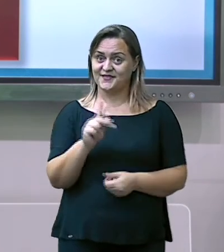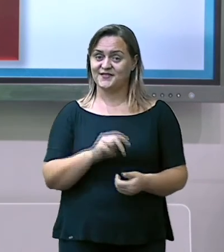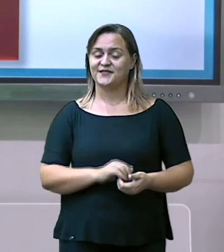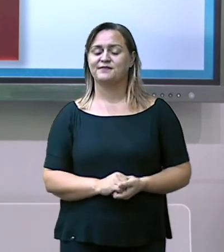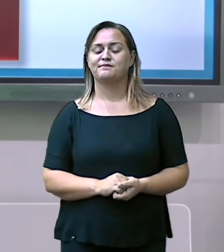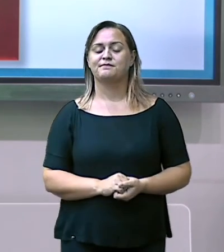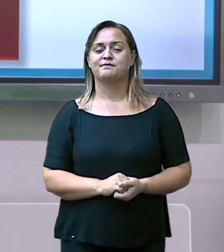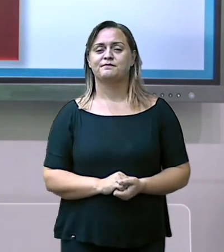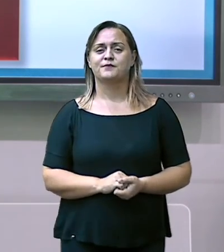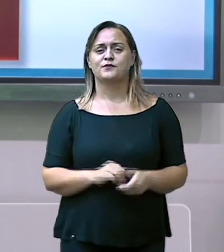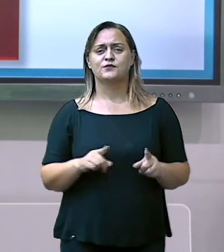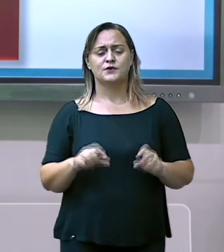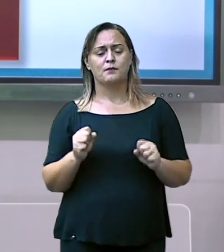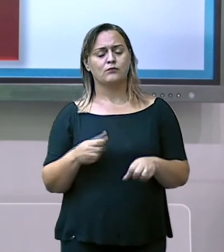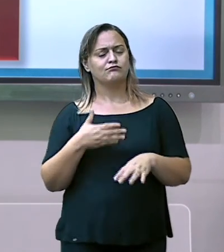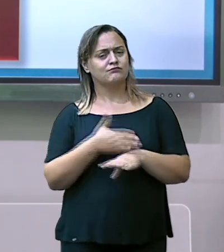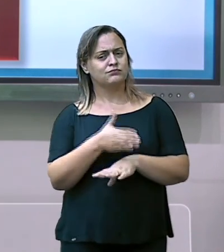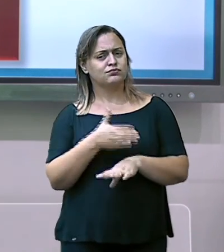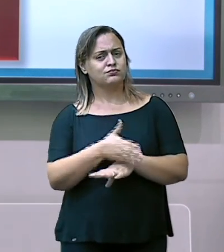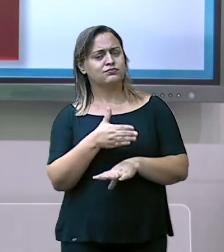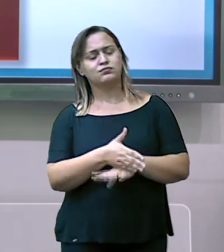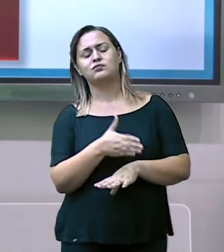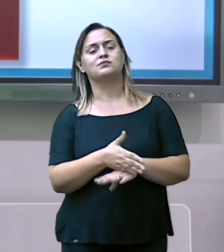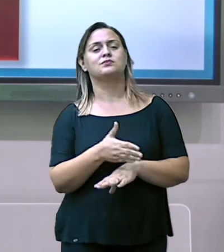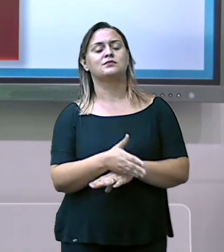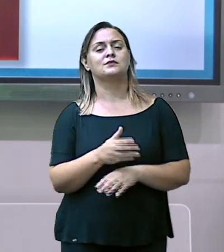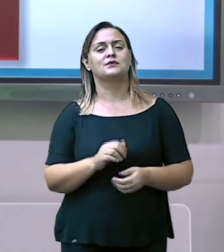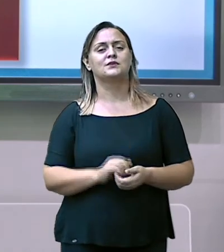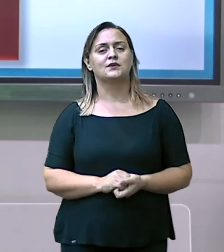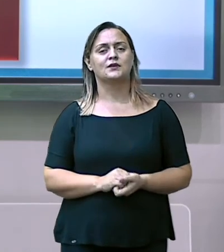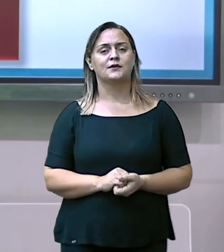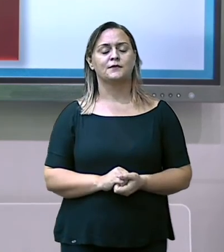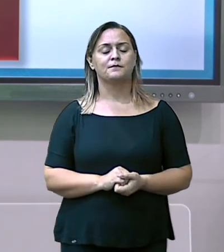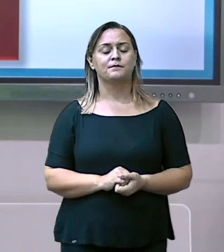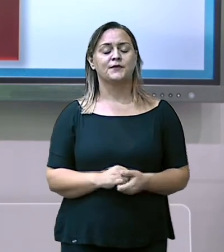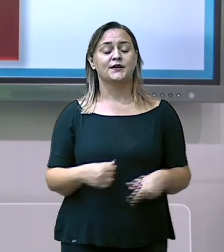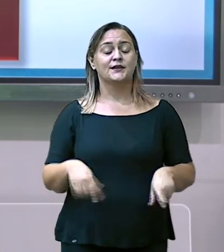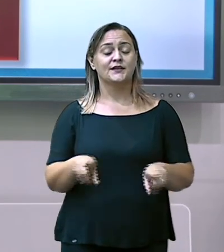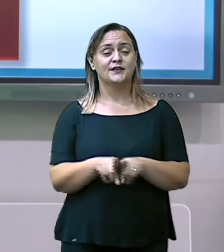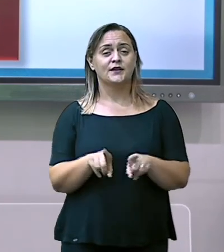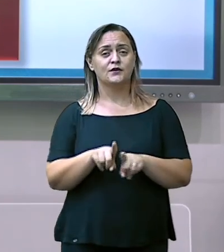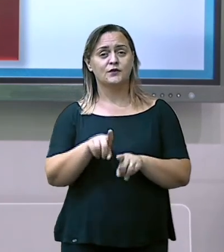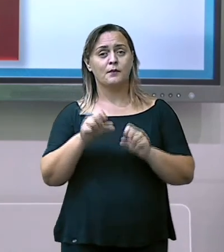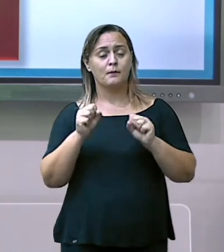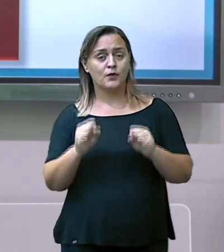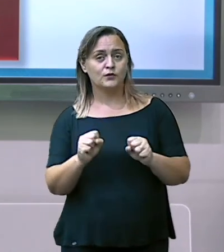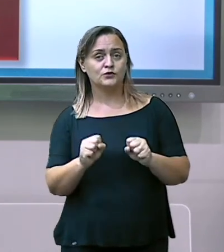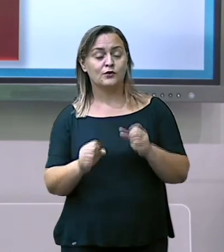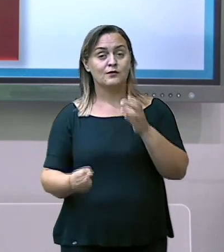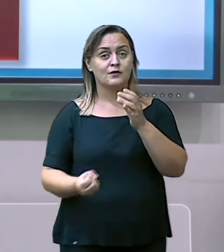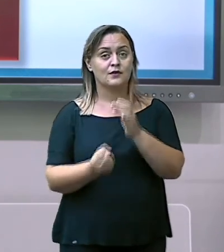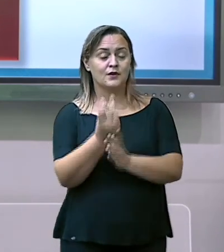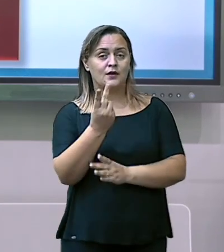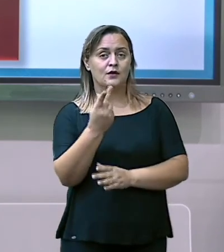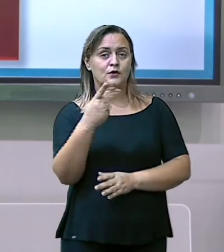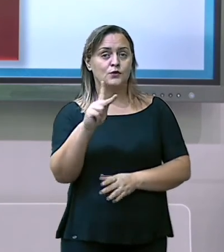Entre e seja o autor da sua história.